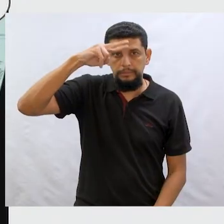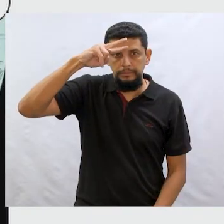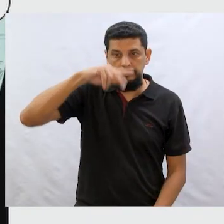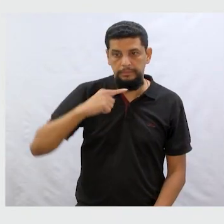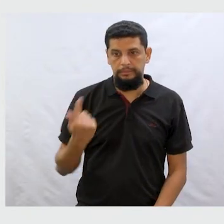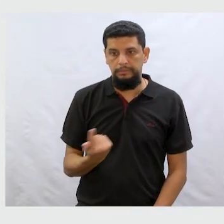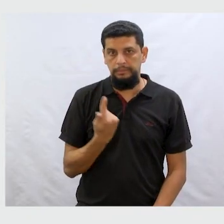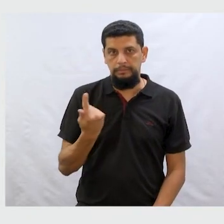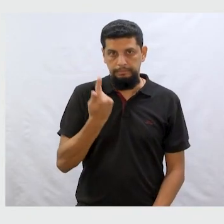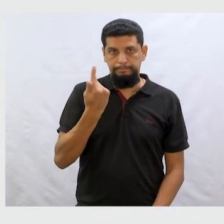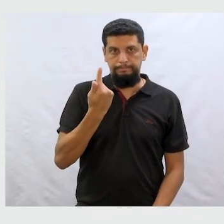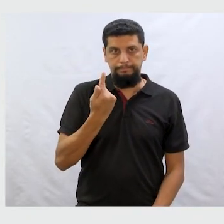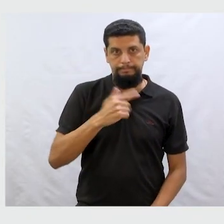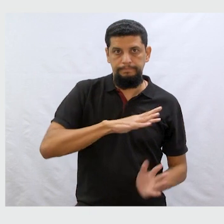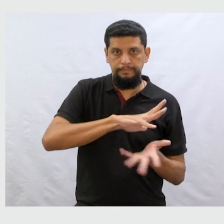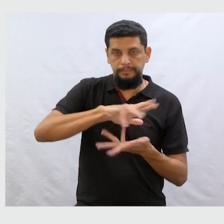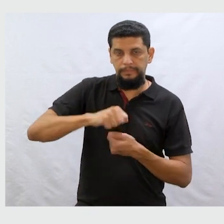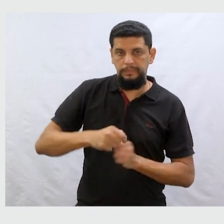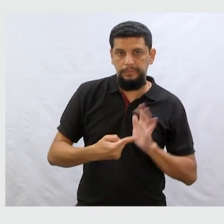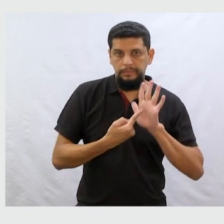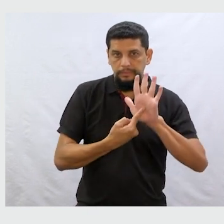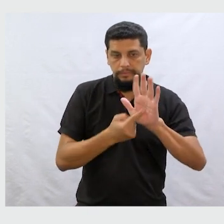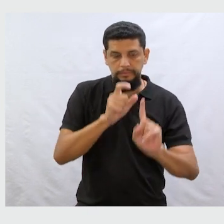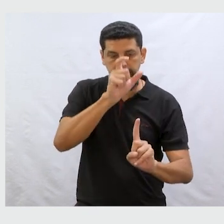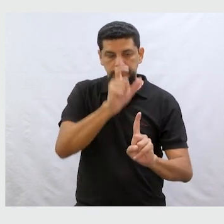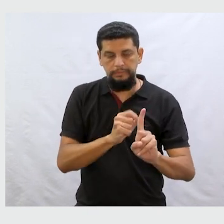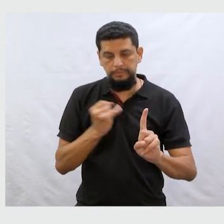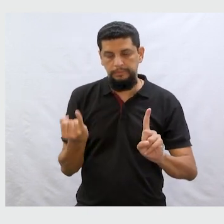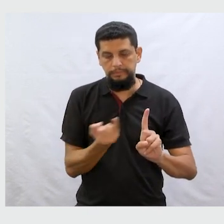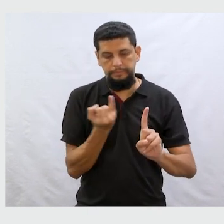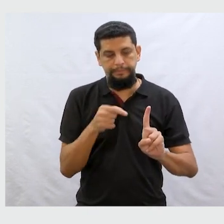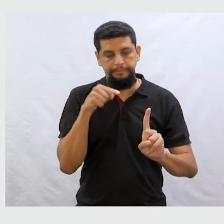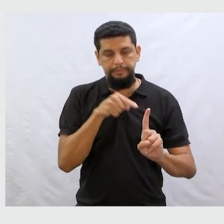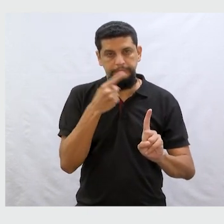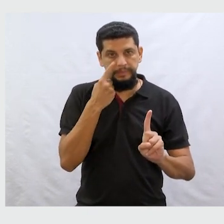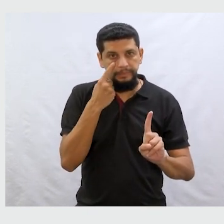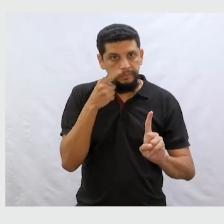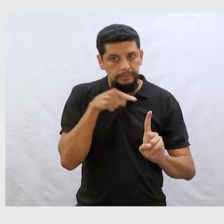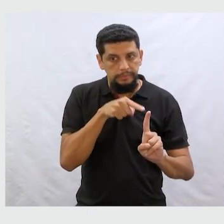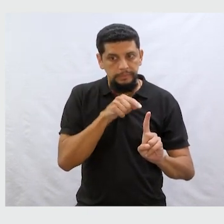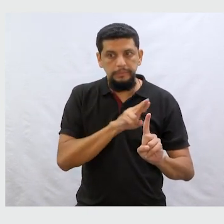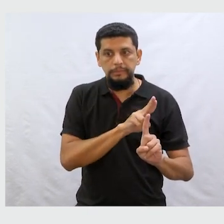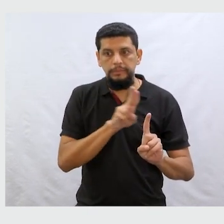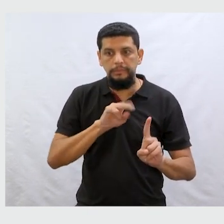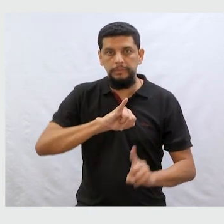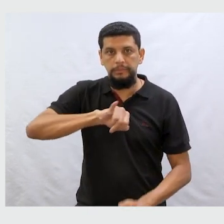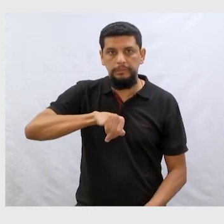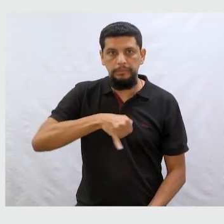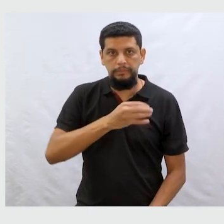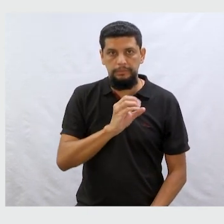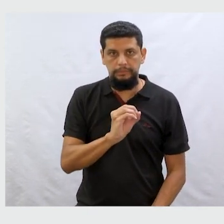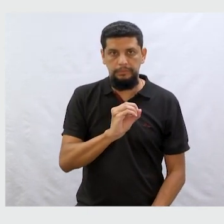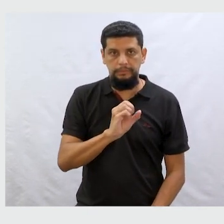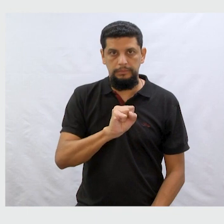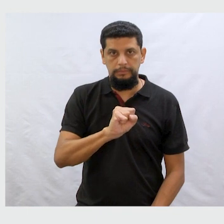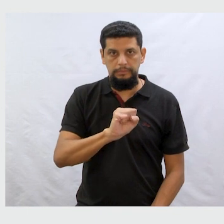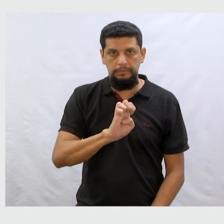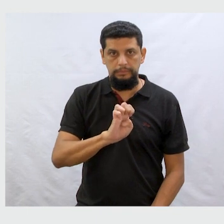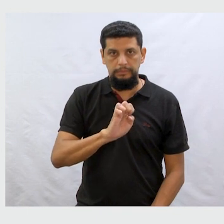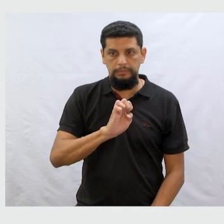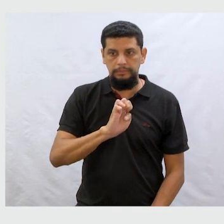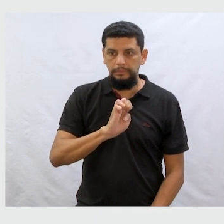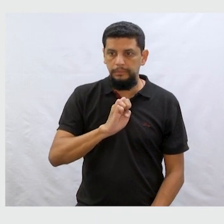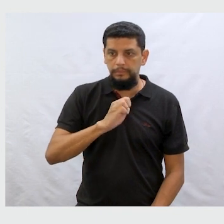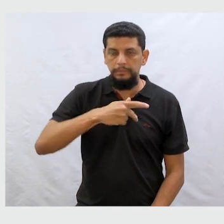pelo mundo eu vou mostrar mais uma pessoa importante pra vocês. Vocês estão vendo essa pessoa aí? O nome dele é Joseph Jacobs.